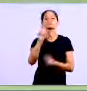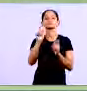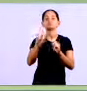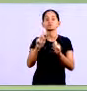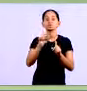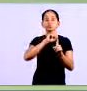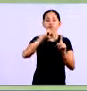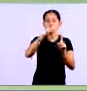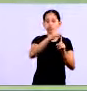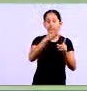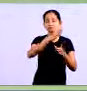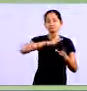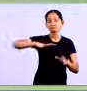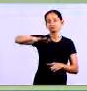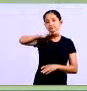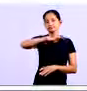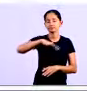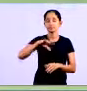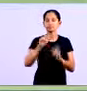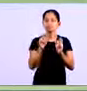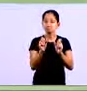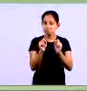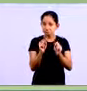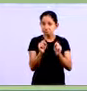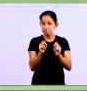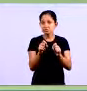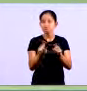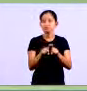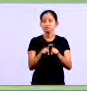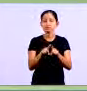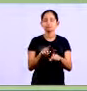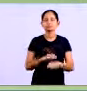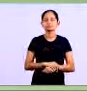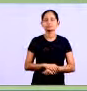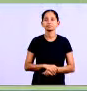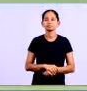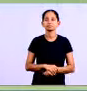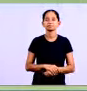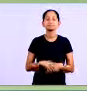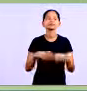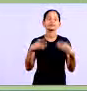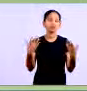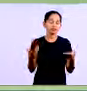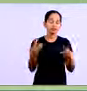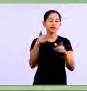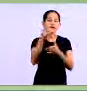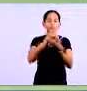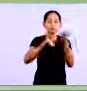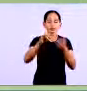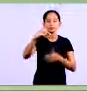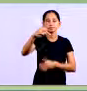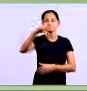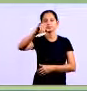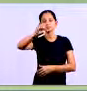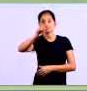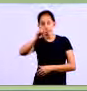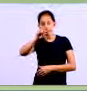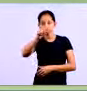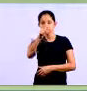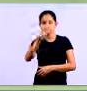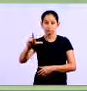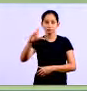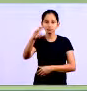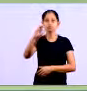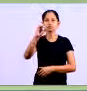os créditos de ICMS como eu já falei para vocês no PIS e COFINS com a lei 10.833 de